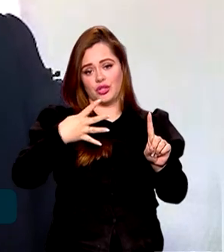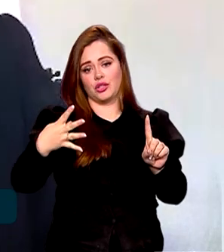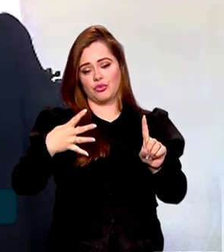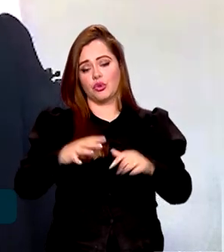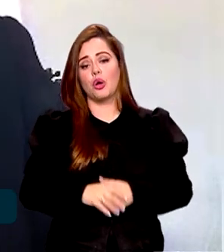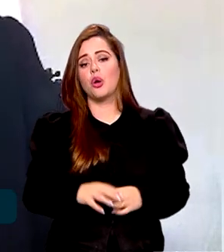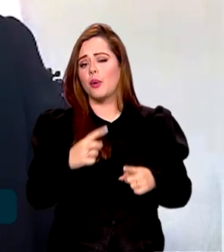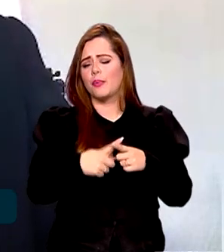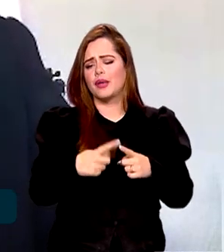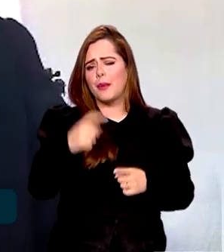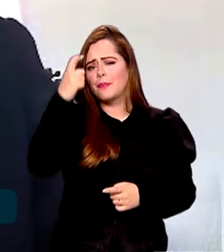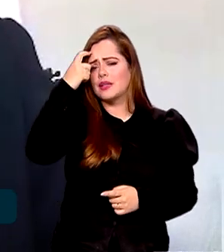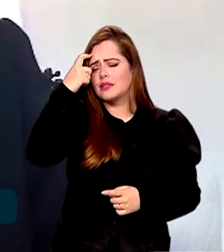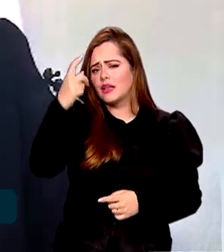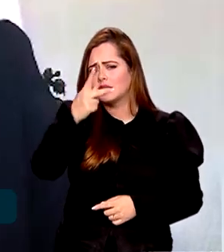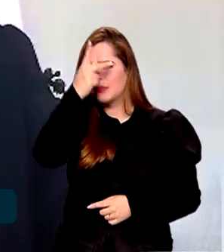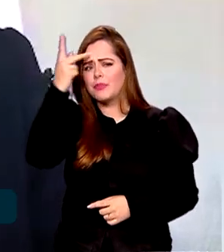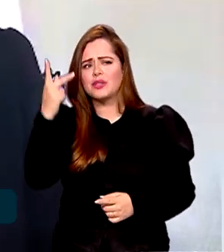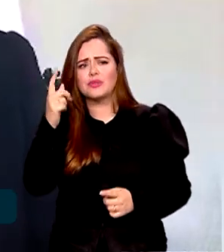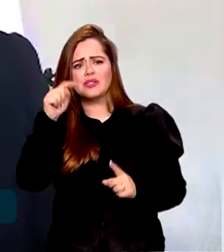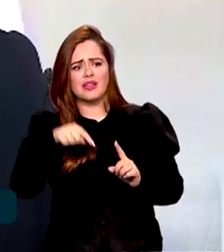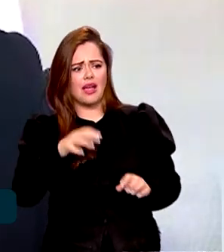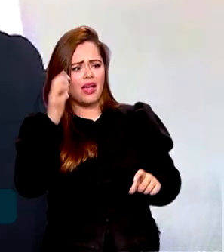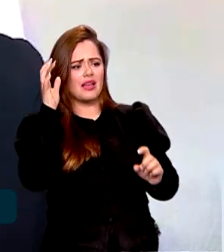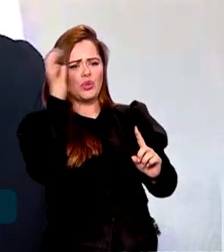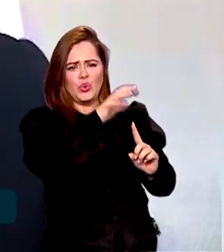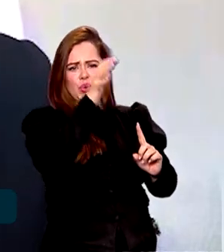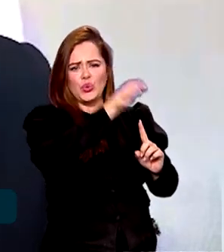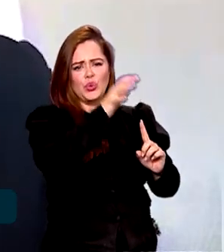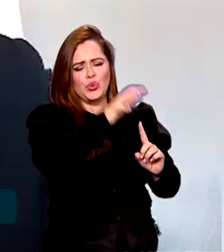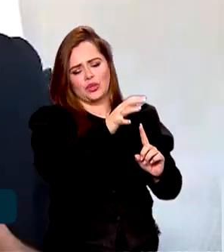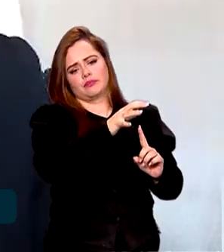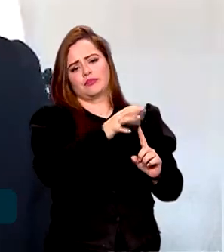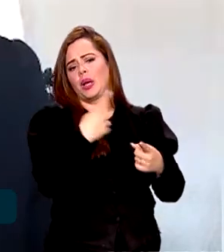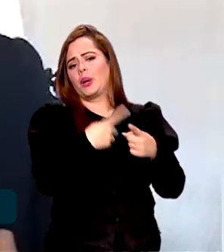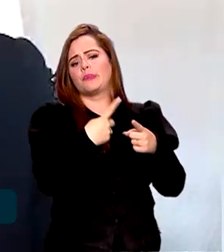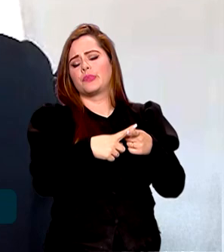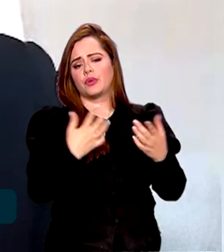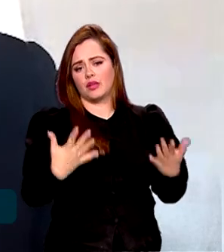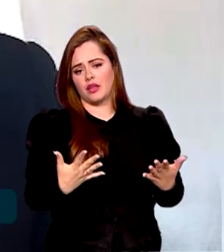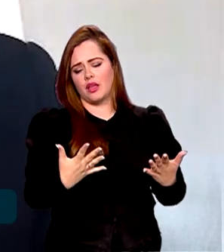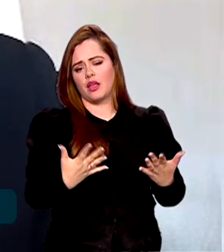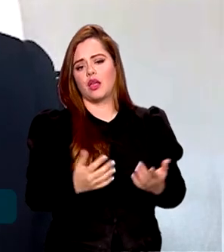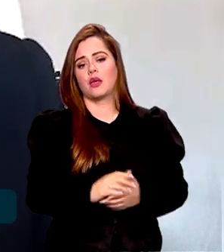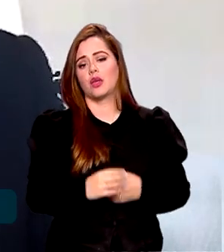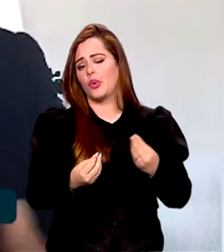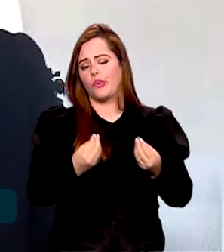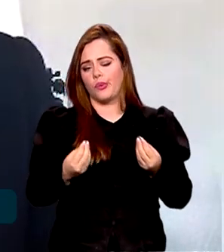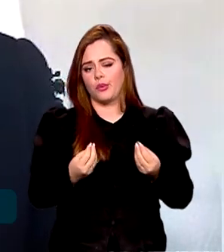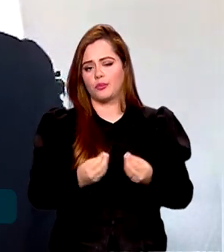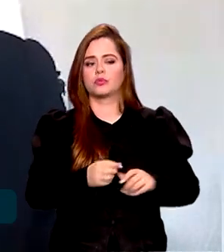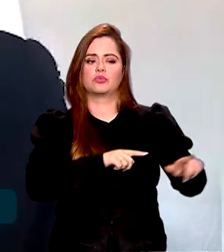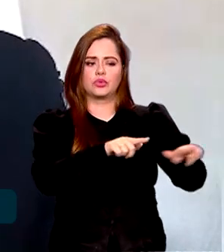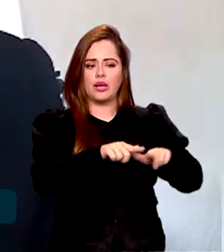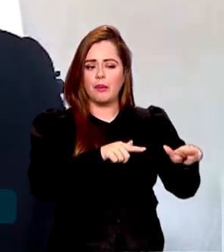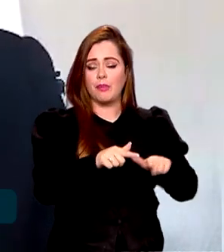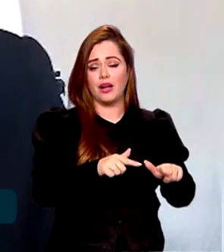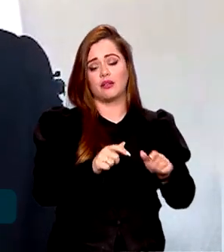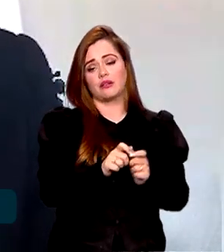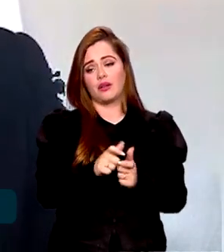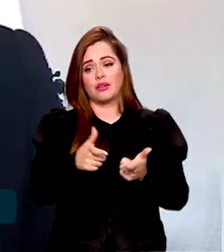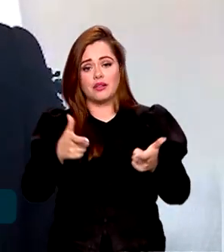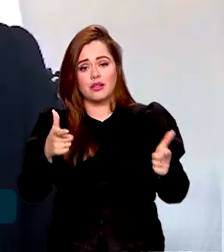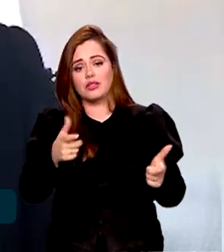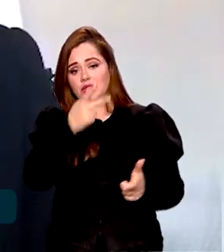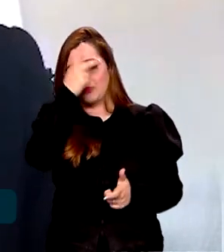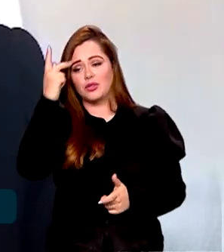pensar por que essas pessoas são as mais aliciadas ou por que elas são aliciadas para determinadas formas de trabalho. Então, a grande maioria das vítimas